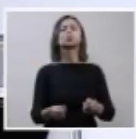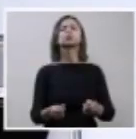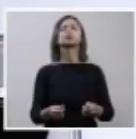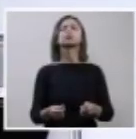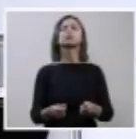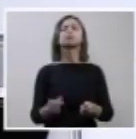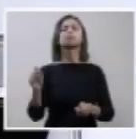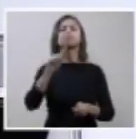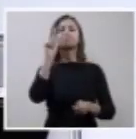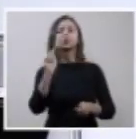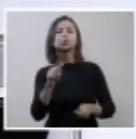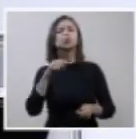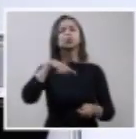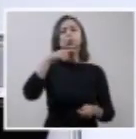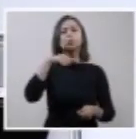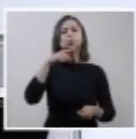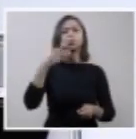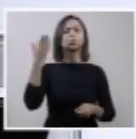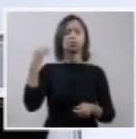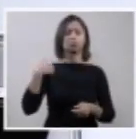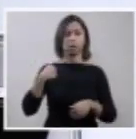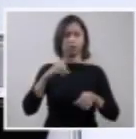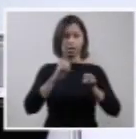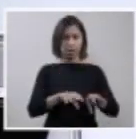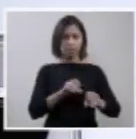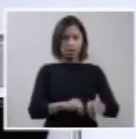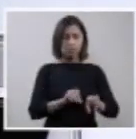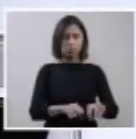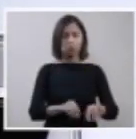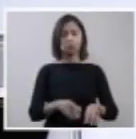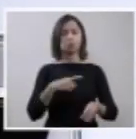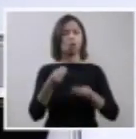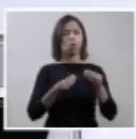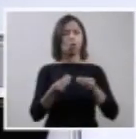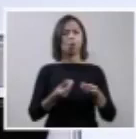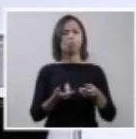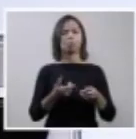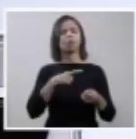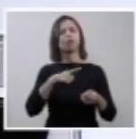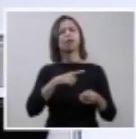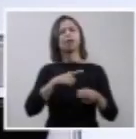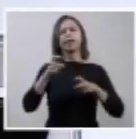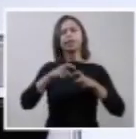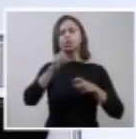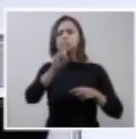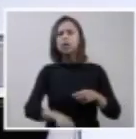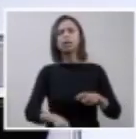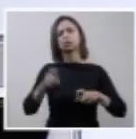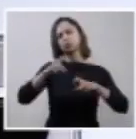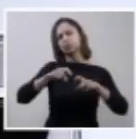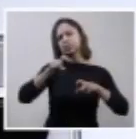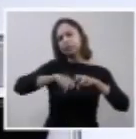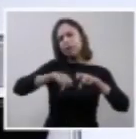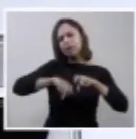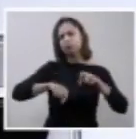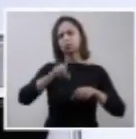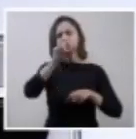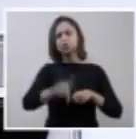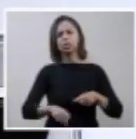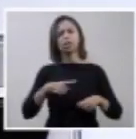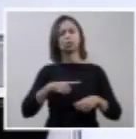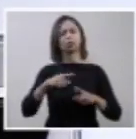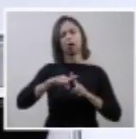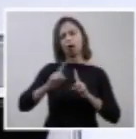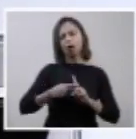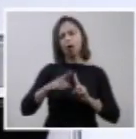vem desde a educação, dos direitos sexuais e reprodutivos, que passa pelo cuidado com o planejamento familiar, que